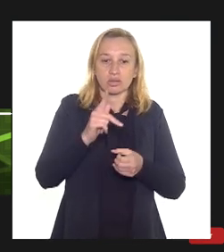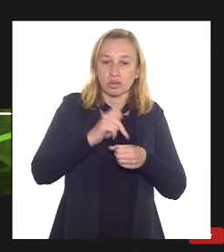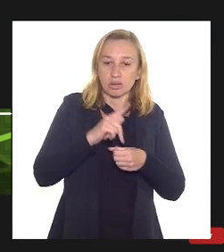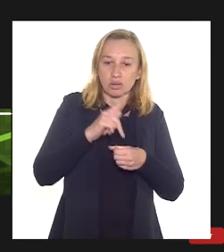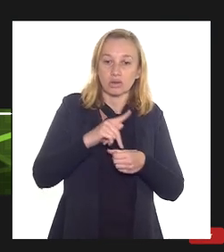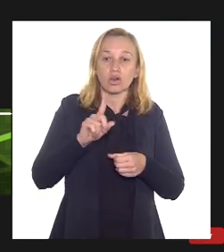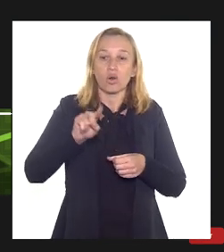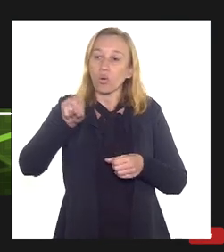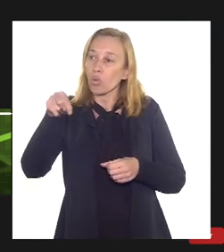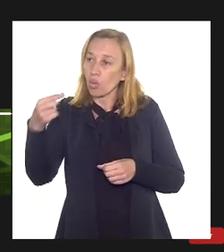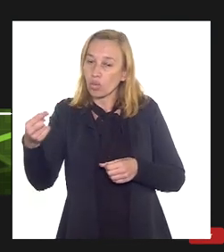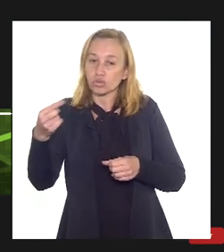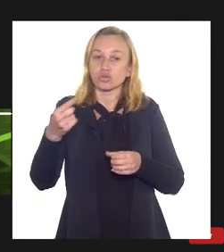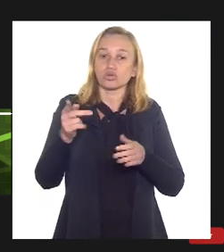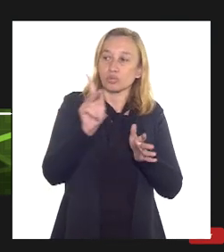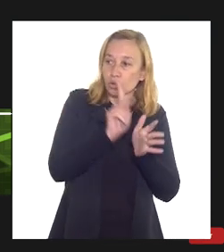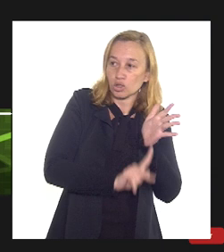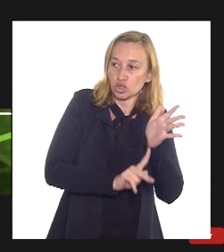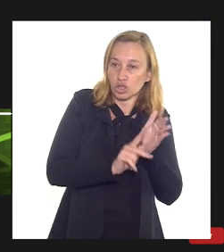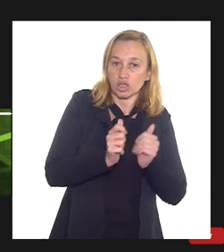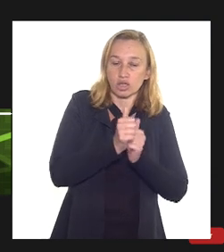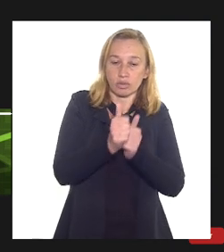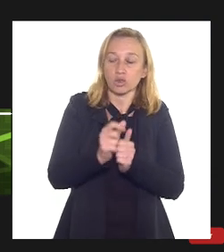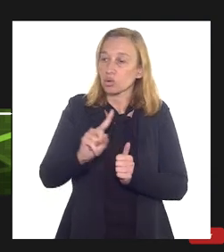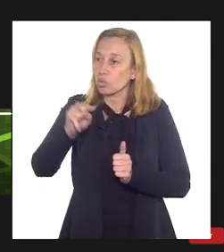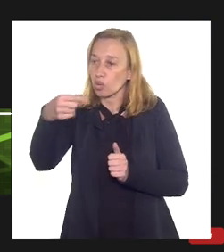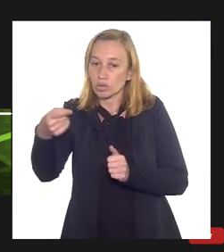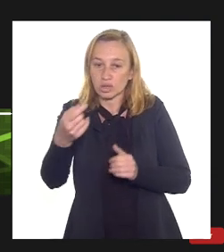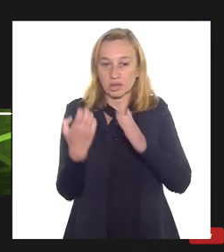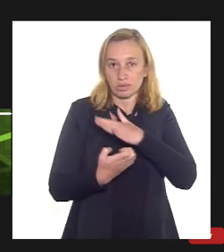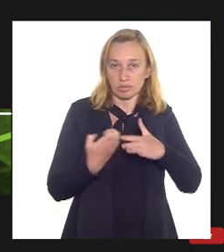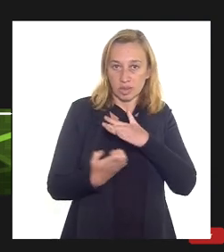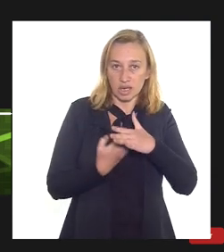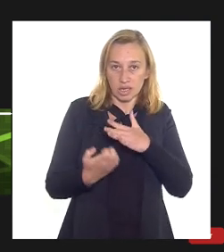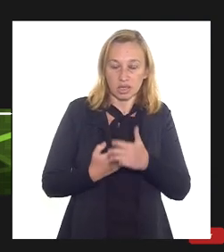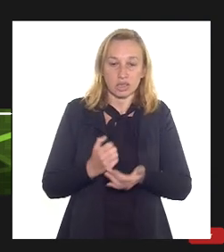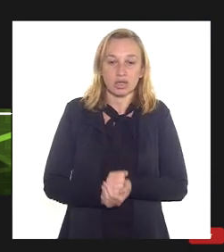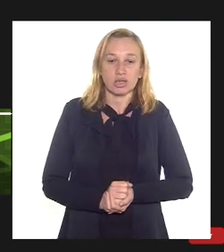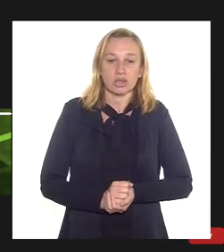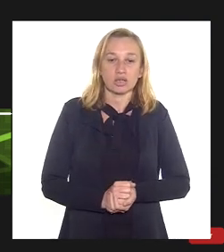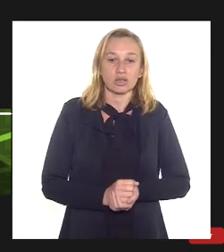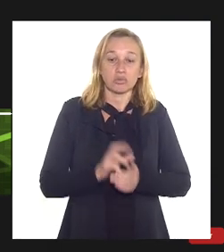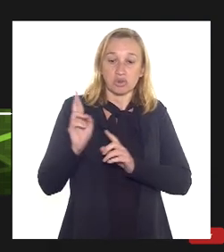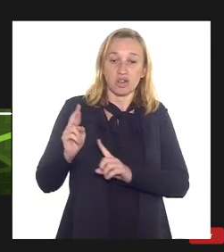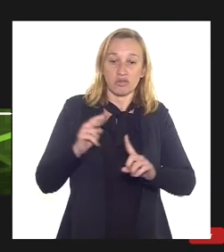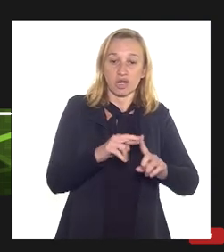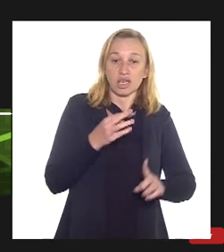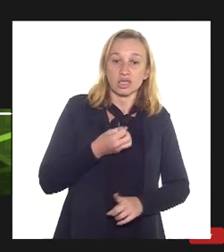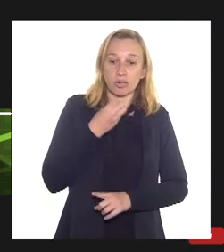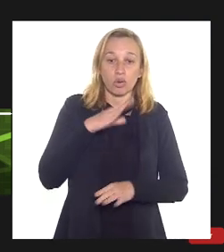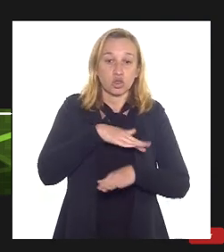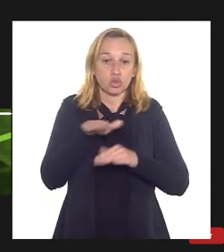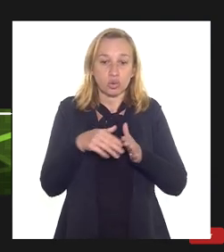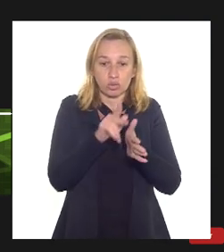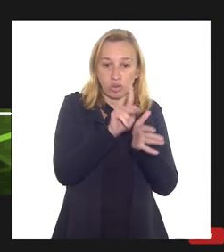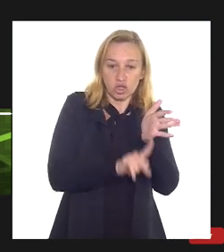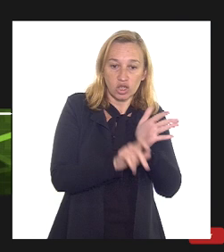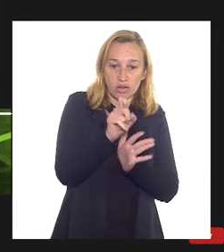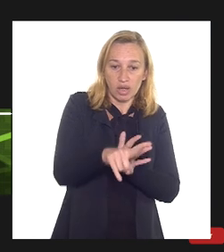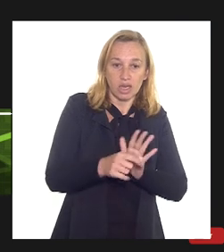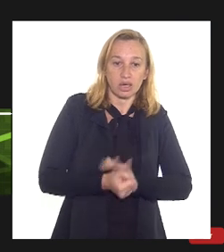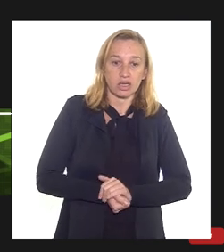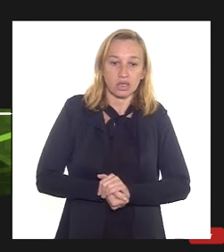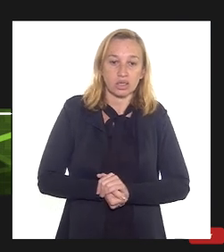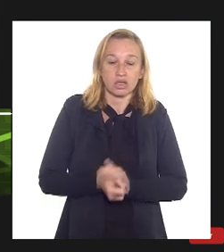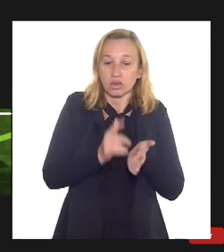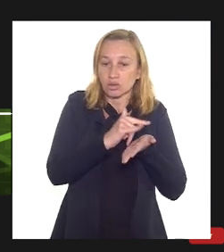mas existem outros projetos em andamento com outras empresas e uma boa fonte de referência sobre esses projetos são